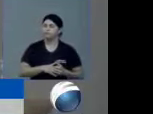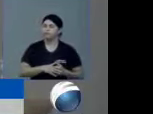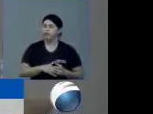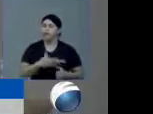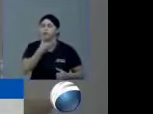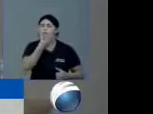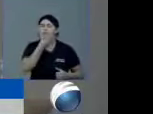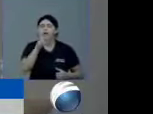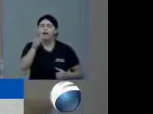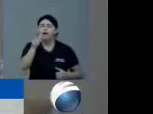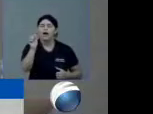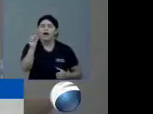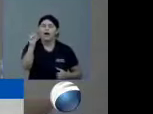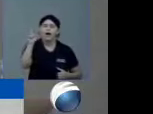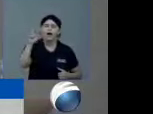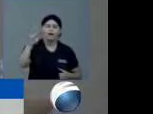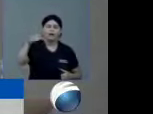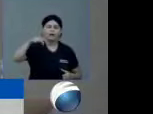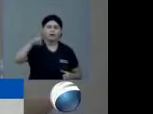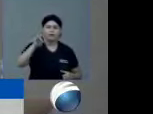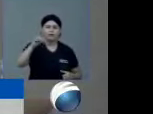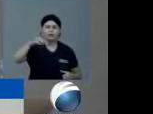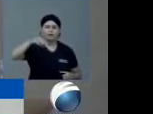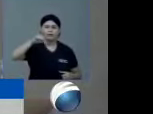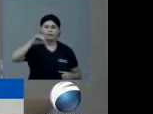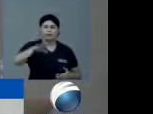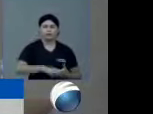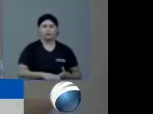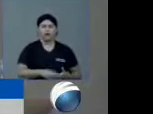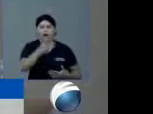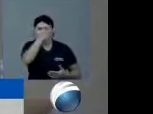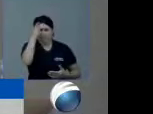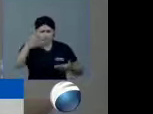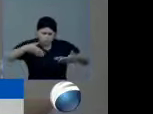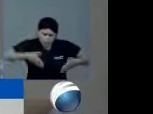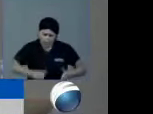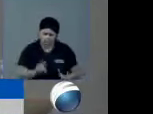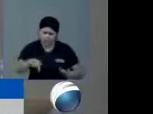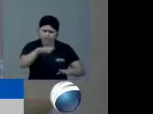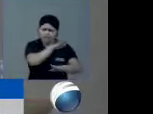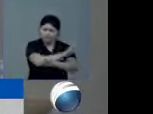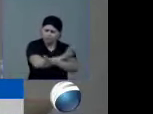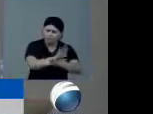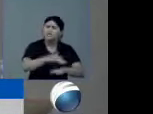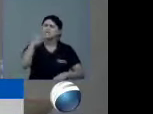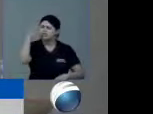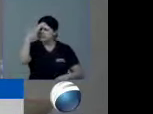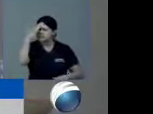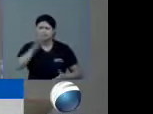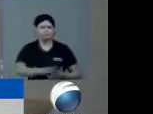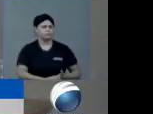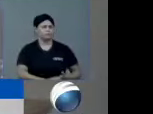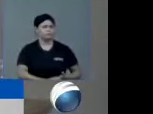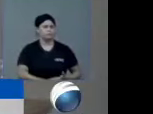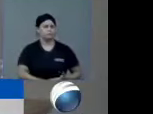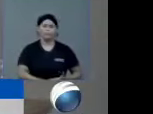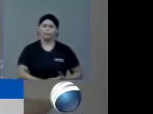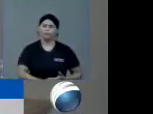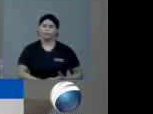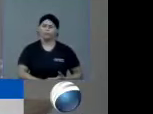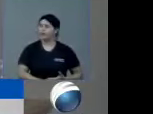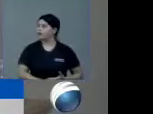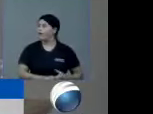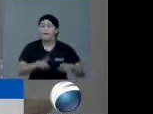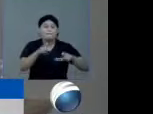que era do Baneb, quem é da Barreira sabe que eu nasci e fui aqui nessa cidade, no Beco do Guadulho, é